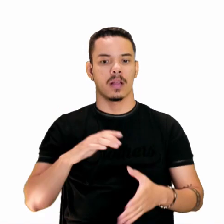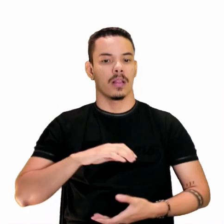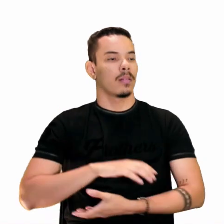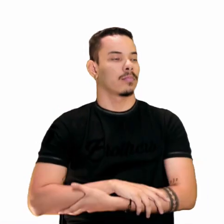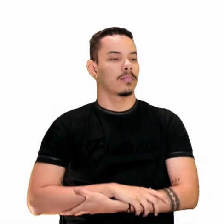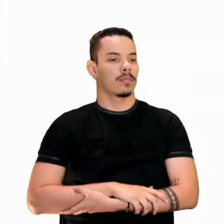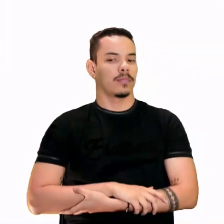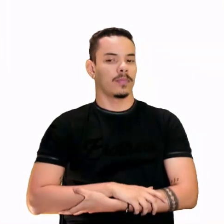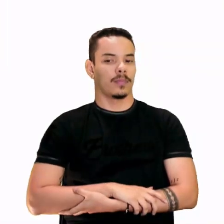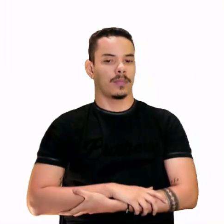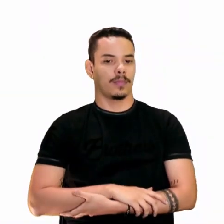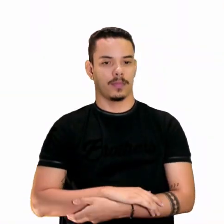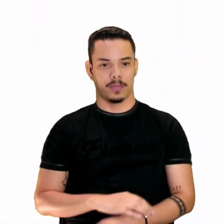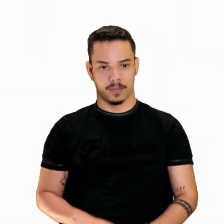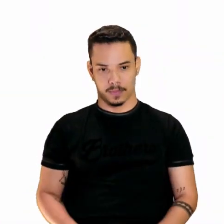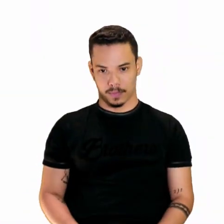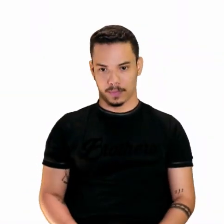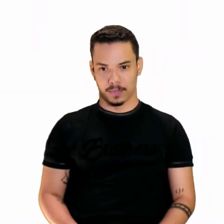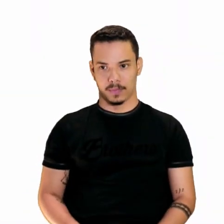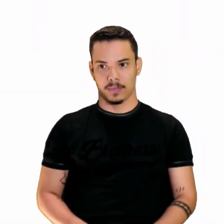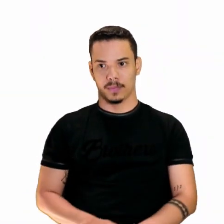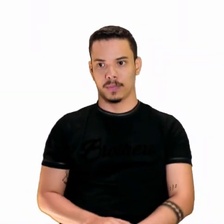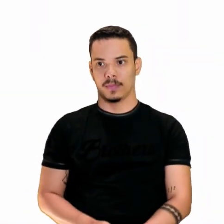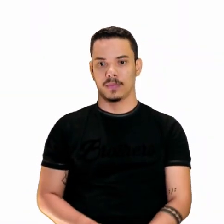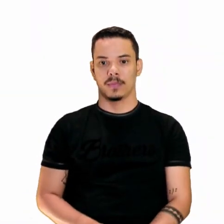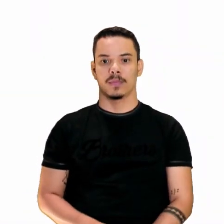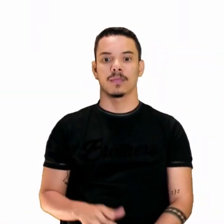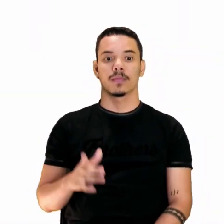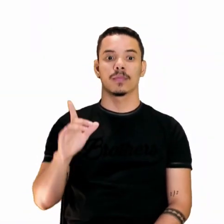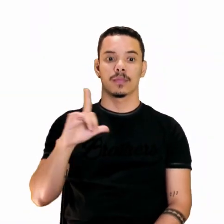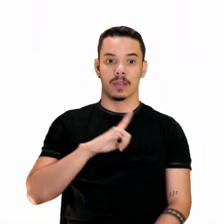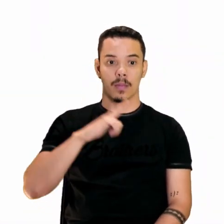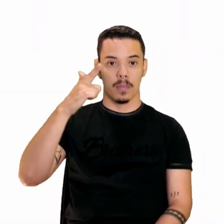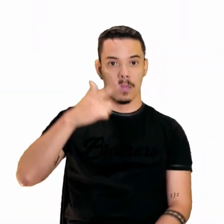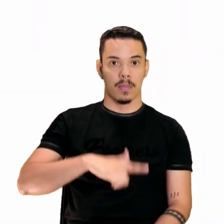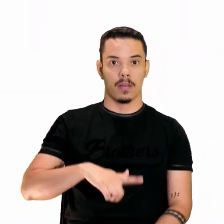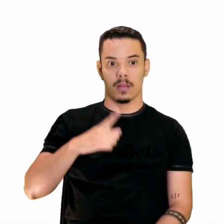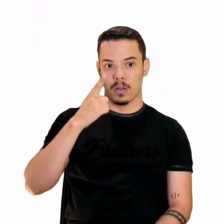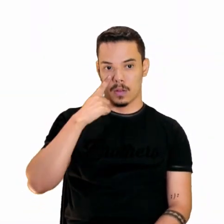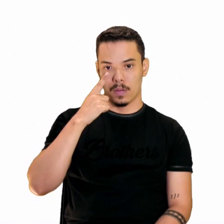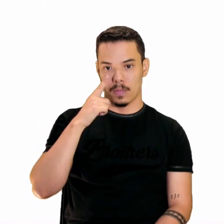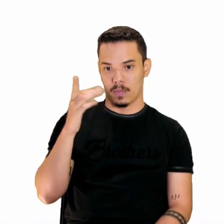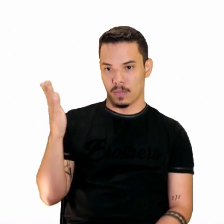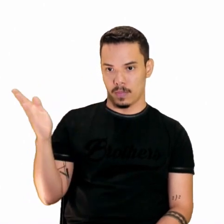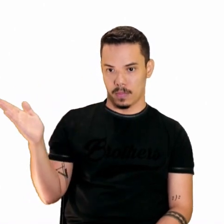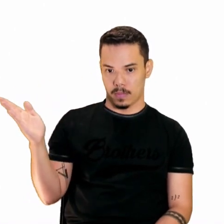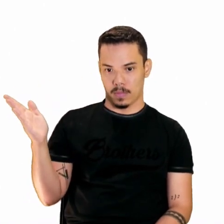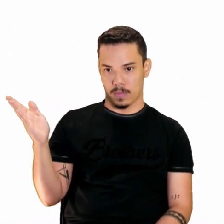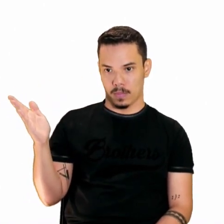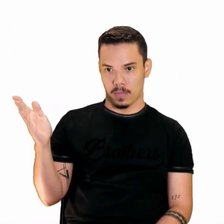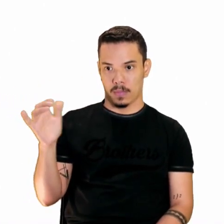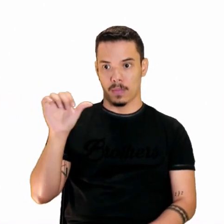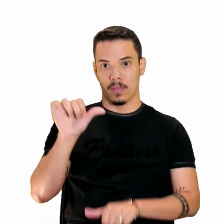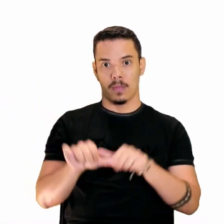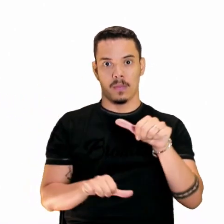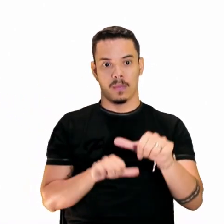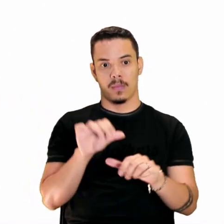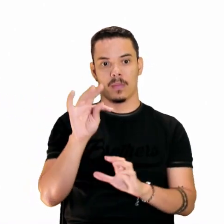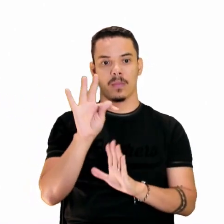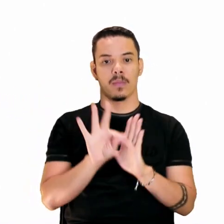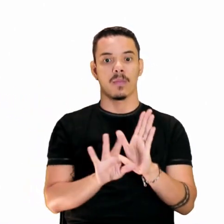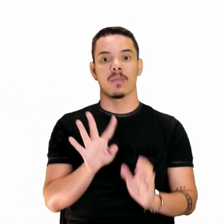na pose, né? Beleza. Temos mais aqui. É. Mudança de um texto